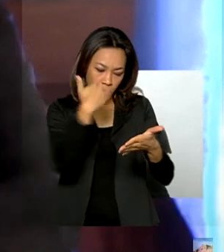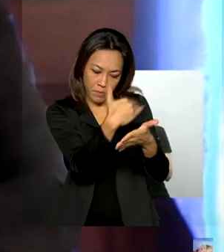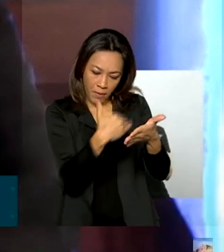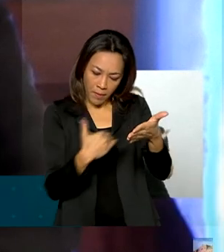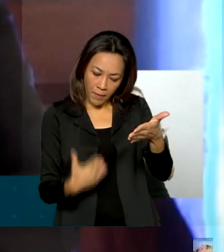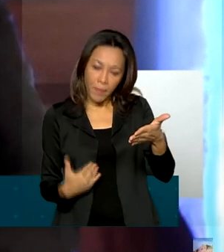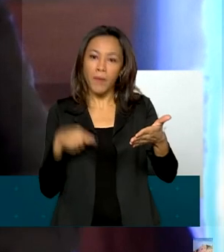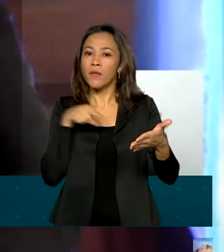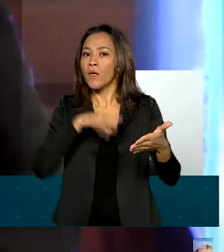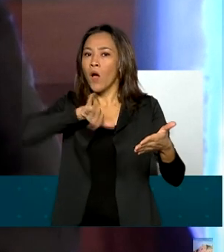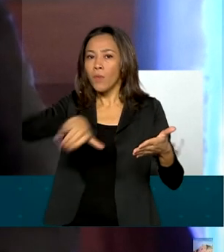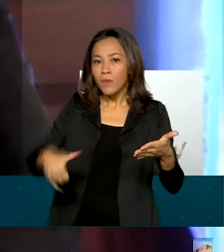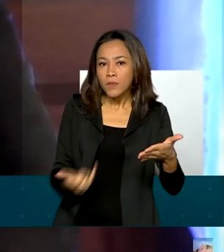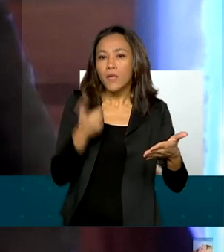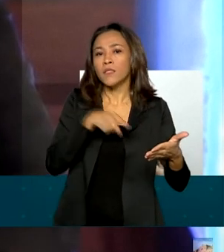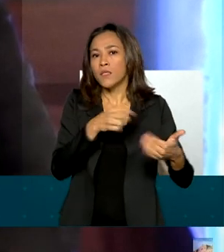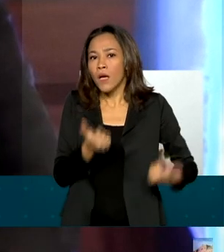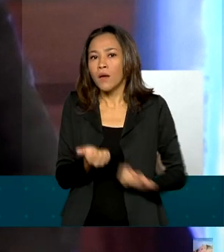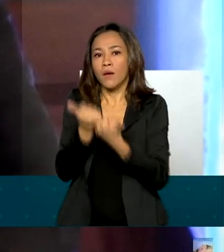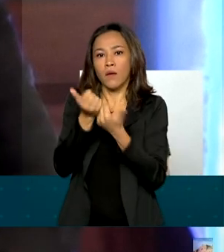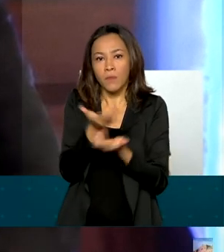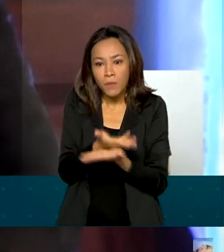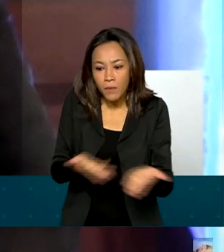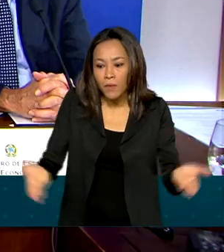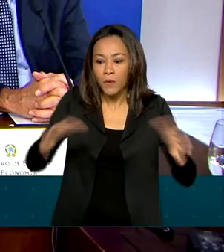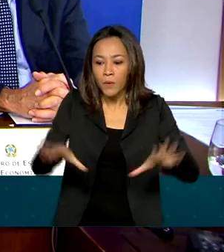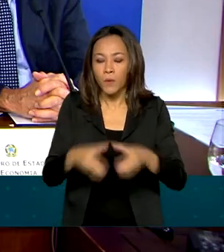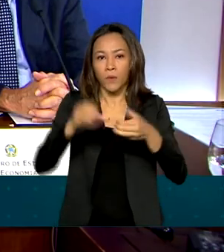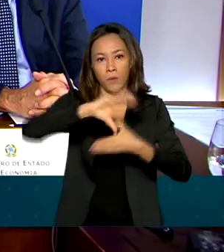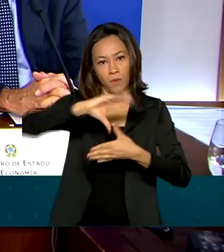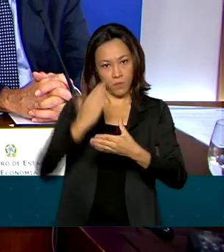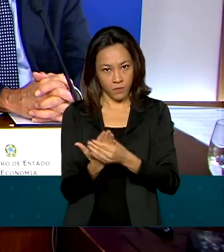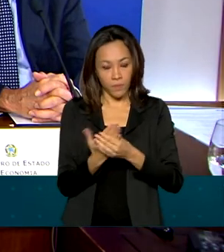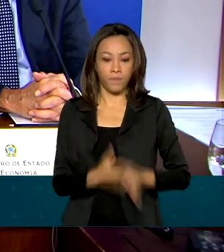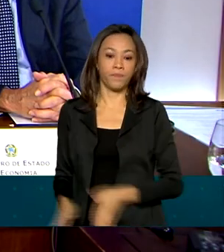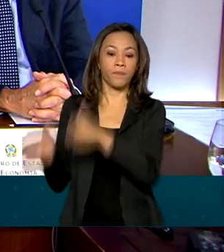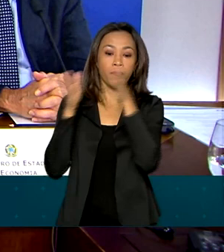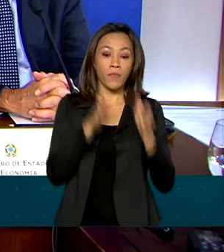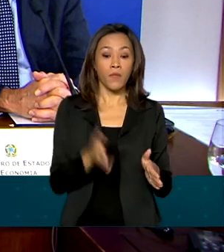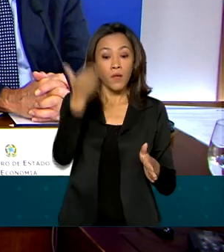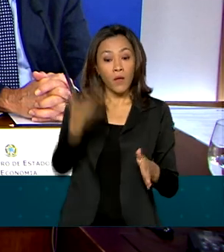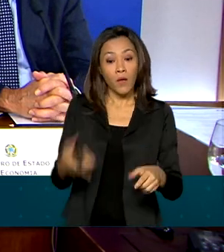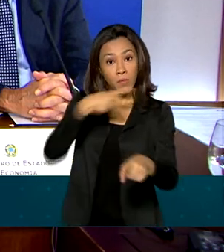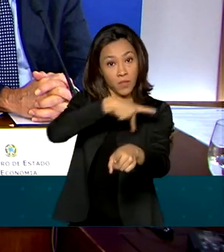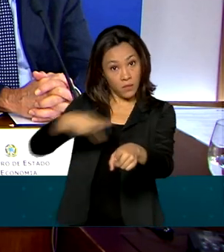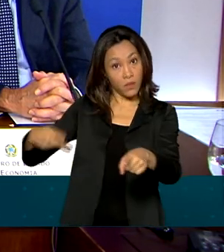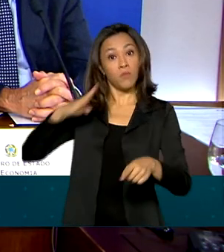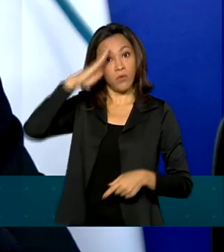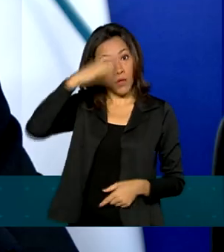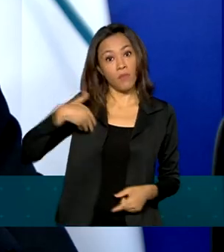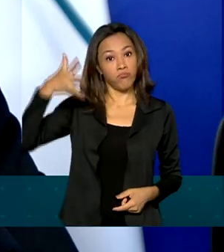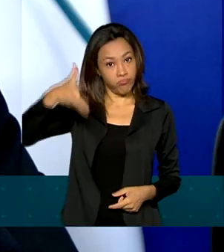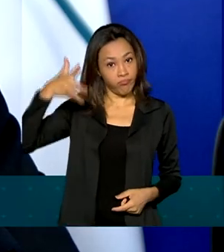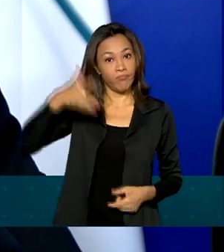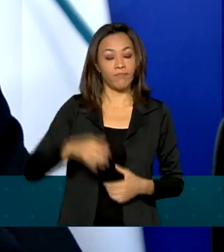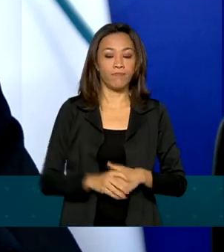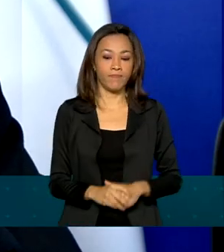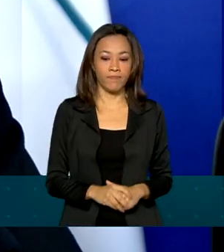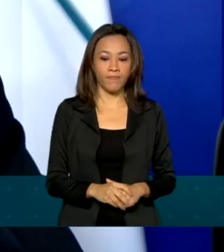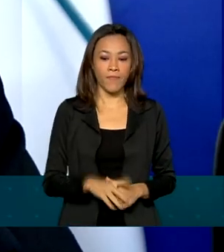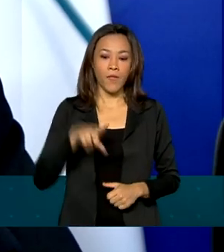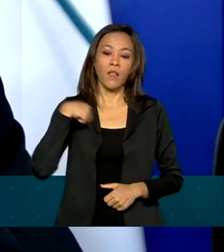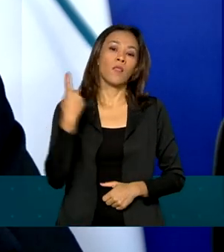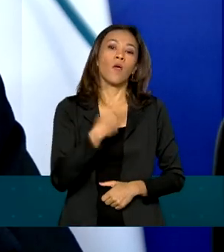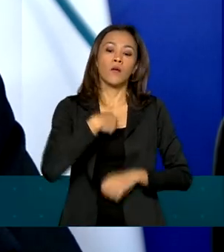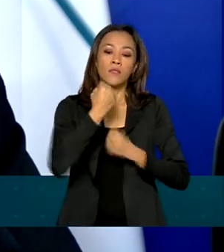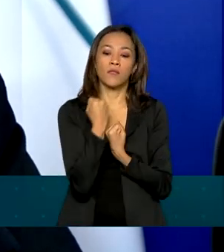e oportunidades que assistem ao cidadano do Mercosul. O presidente Jair Bolsonaro discursou na cerimônia. Defendemos a